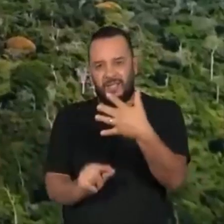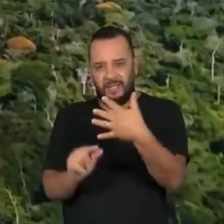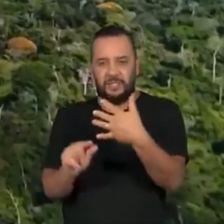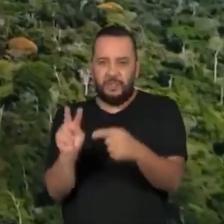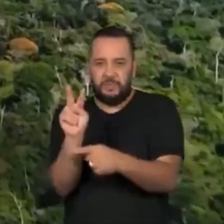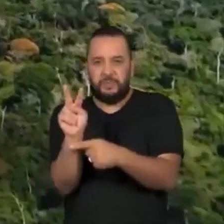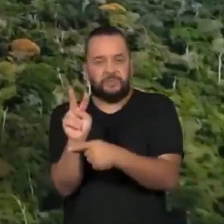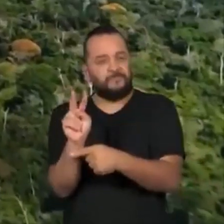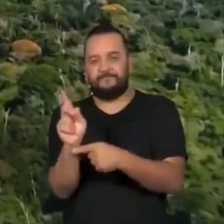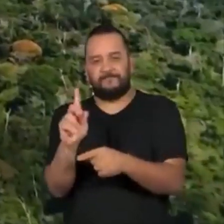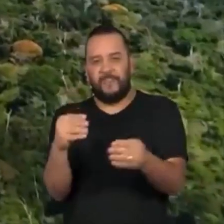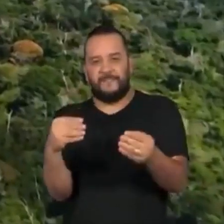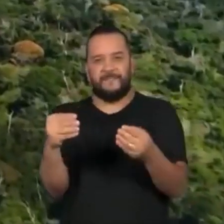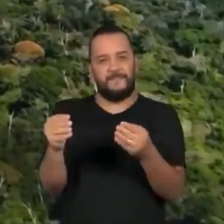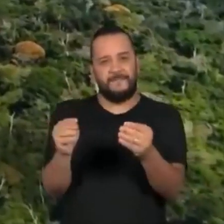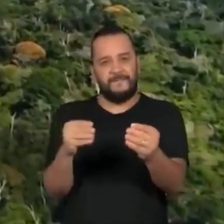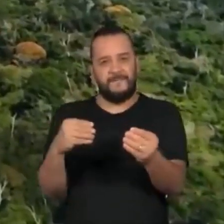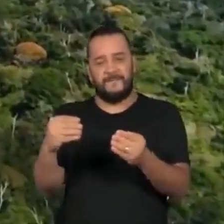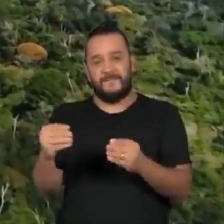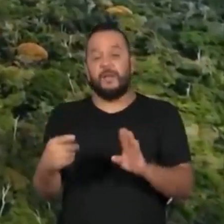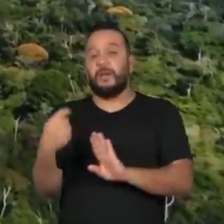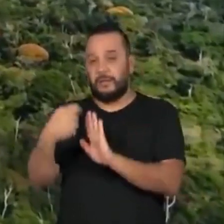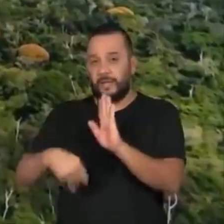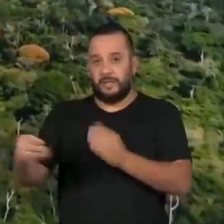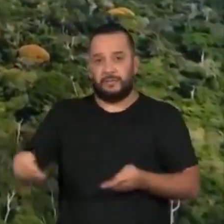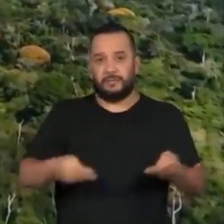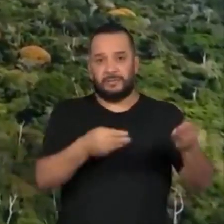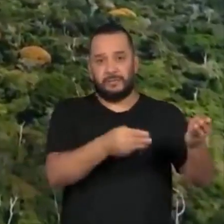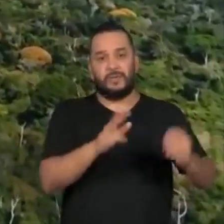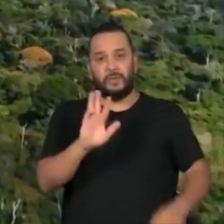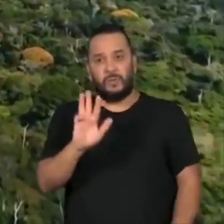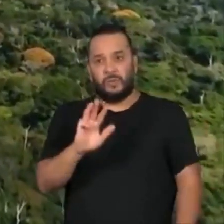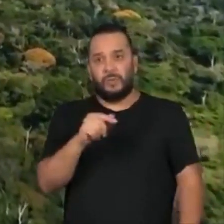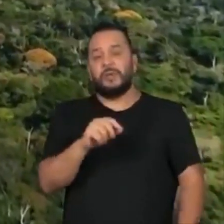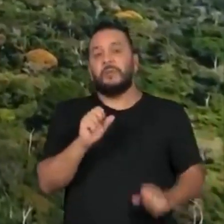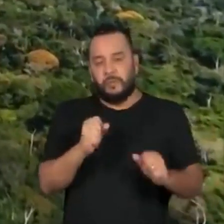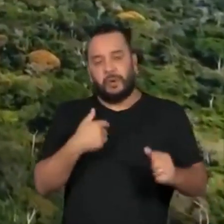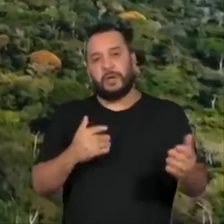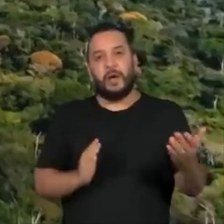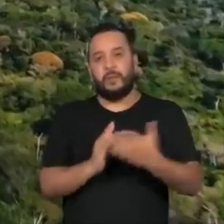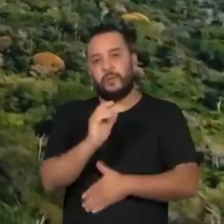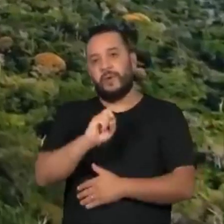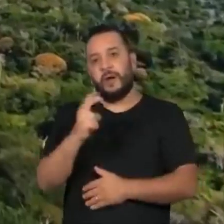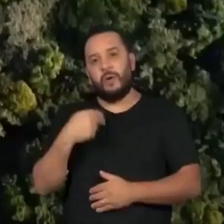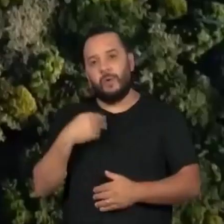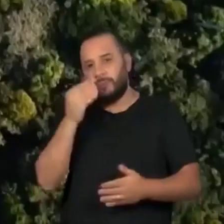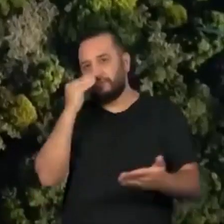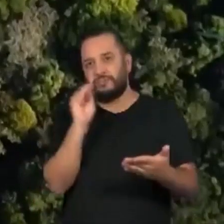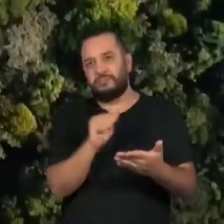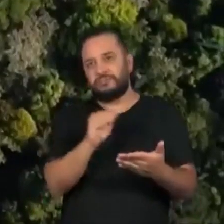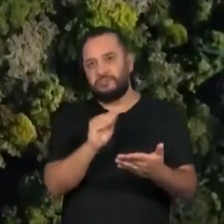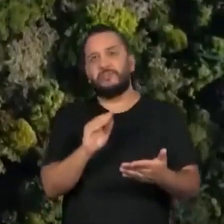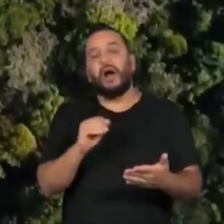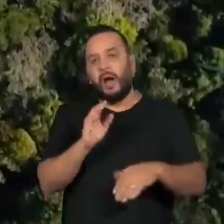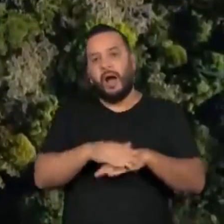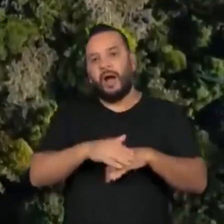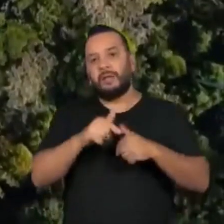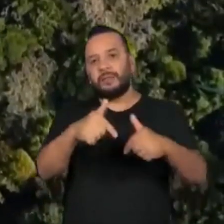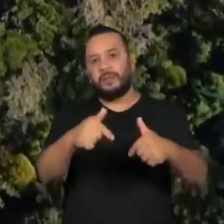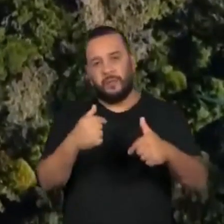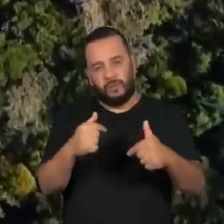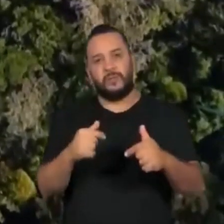texto segue para o presidente Luiz Inácio Lula da Silva, que poderá vetar ou sancionar as medidas que